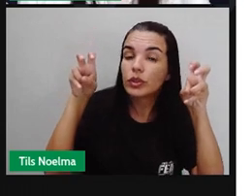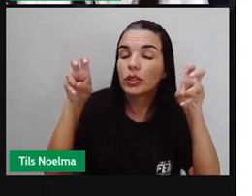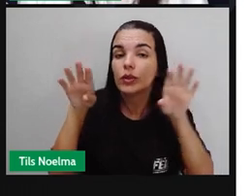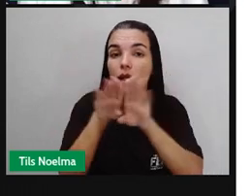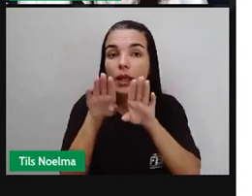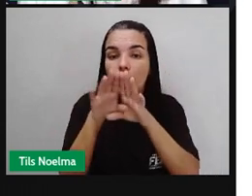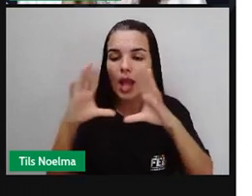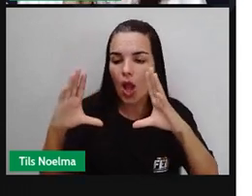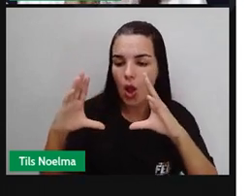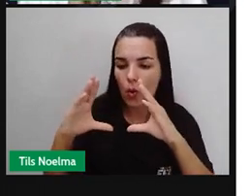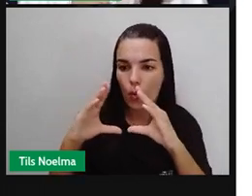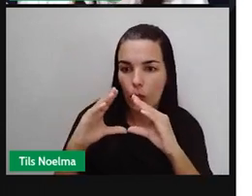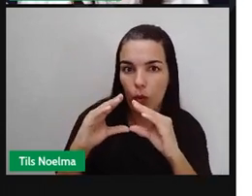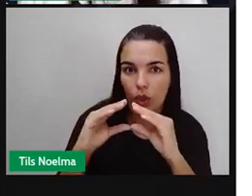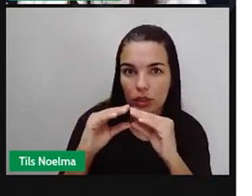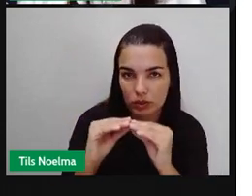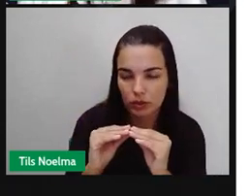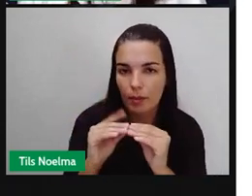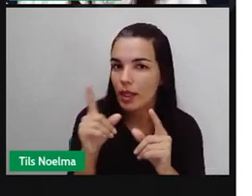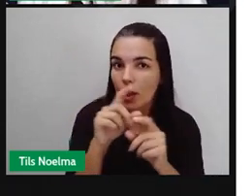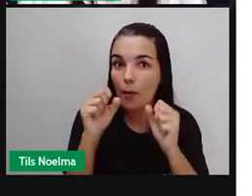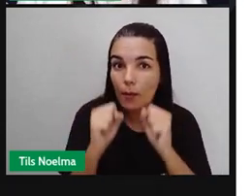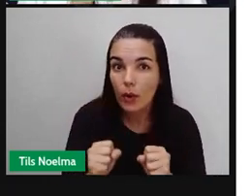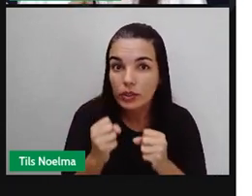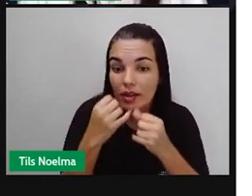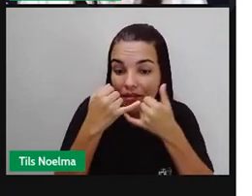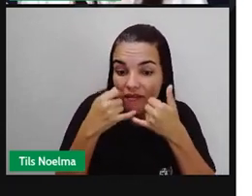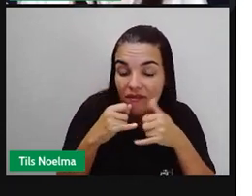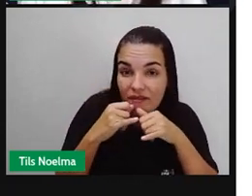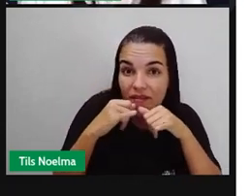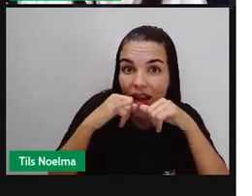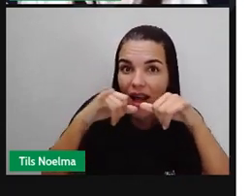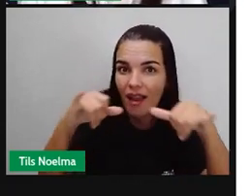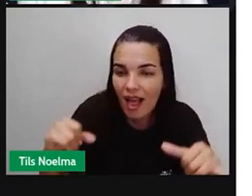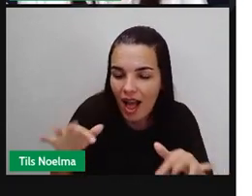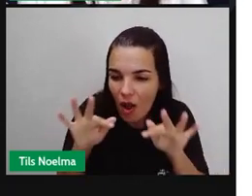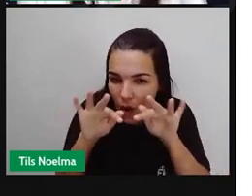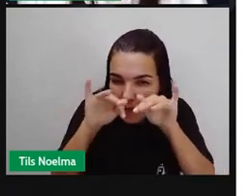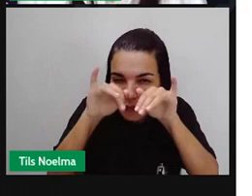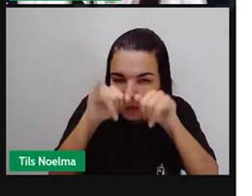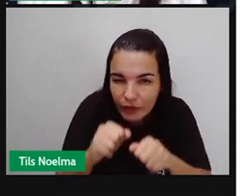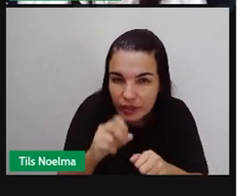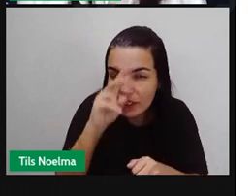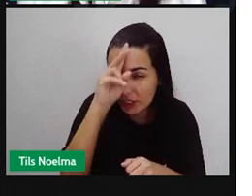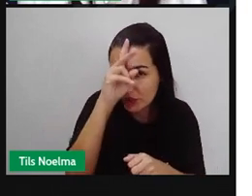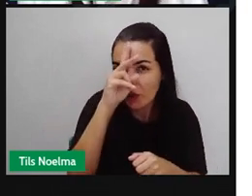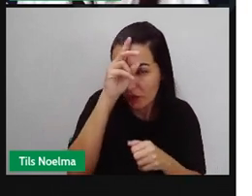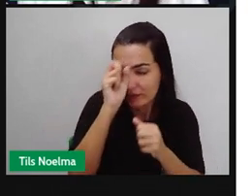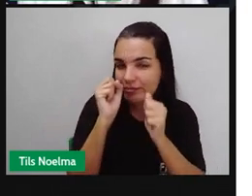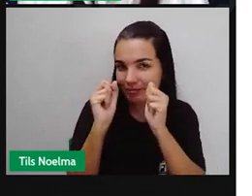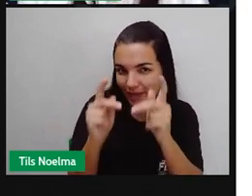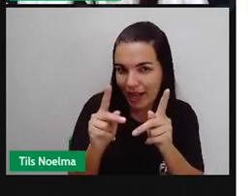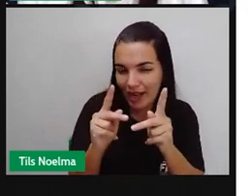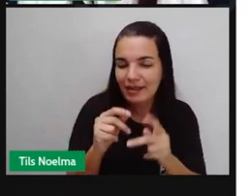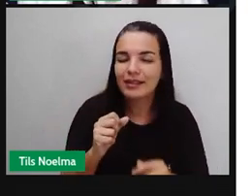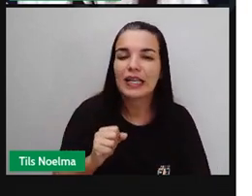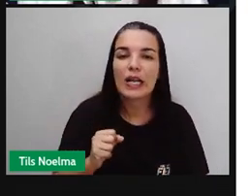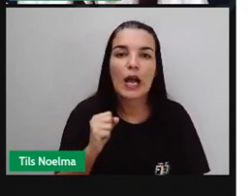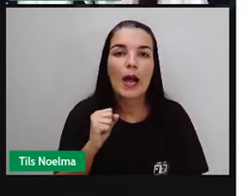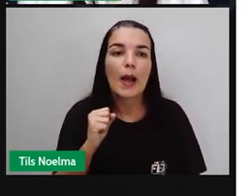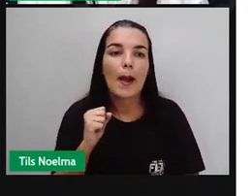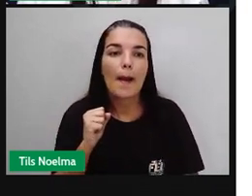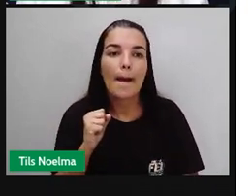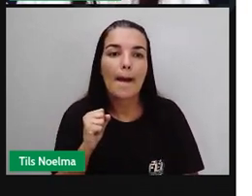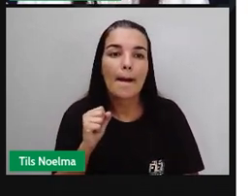um resumo breve, sem contar o final da história. Para que as pessoas se sintam curiosas a ler o